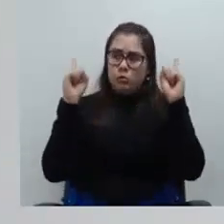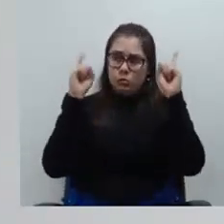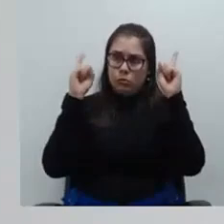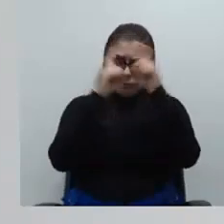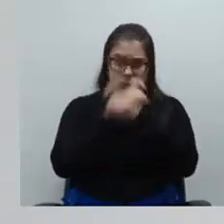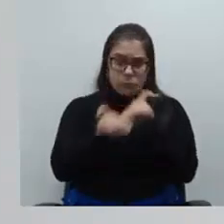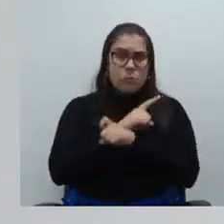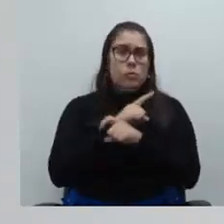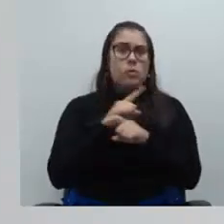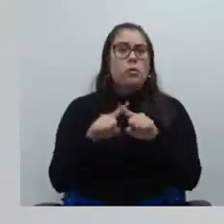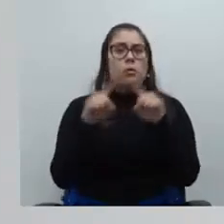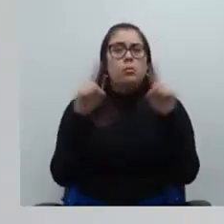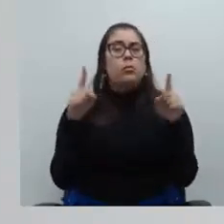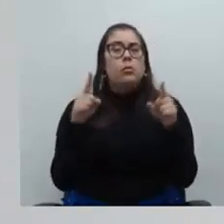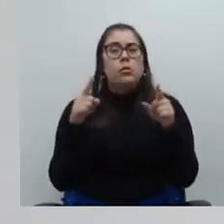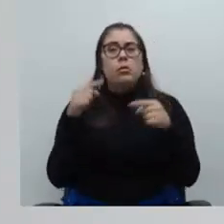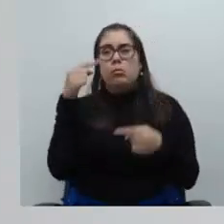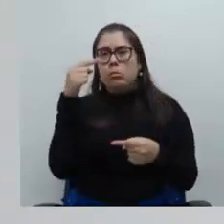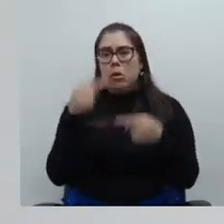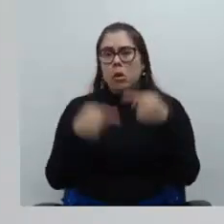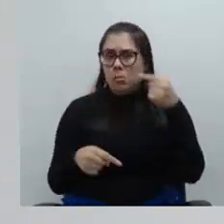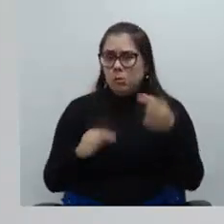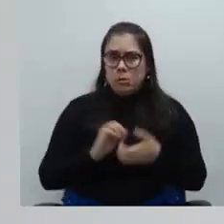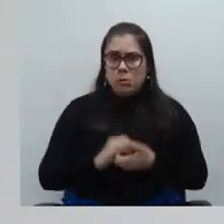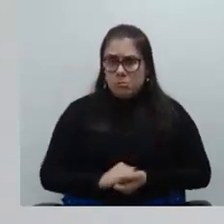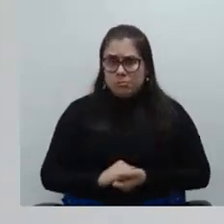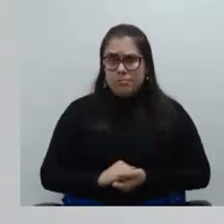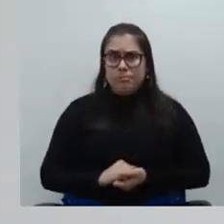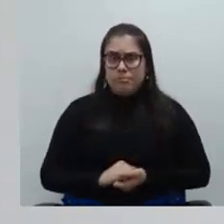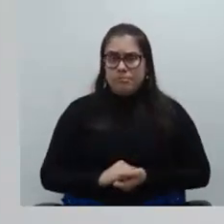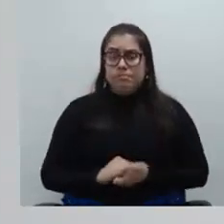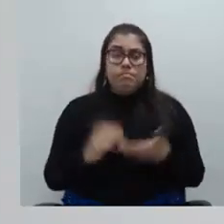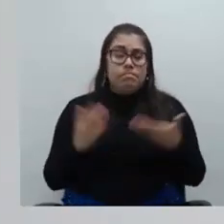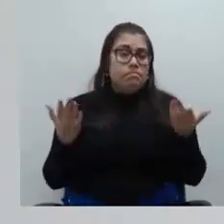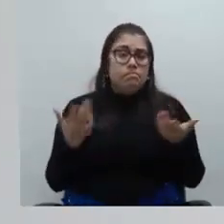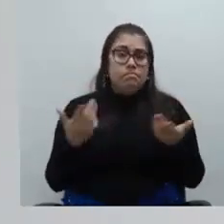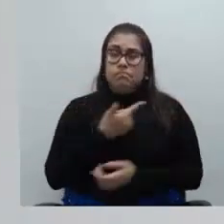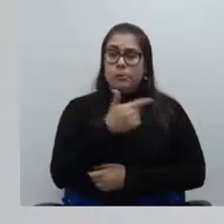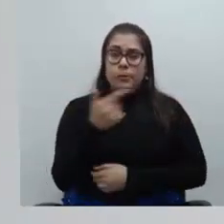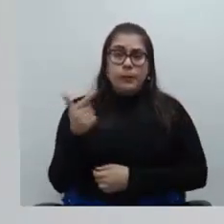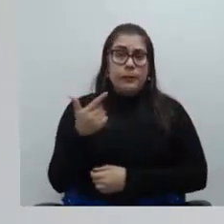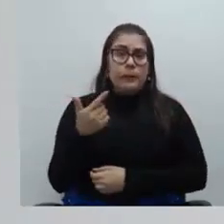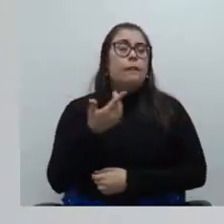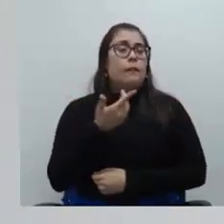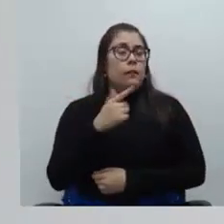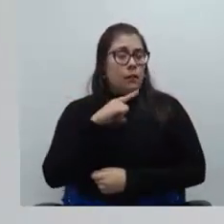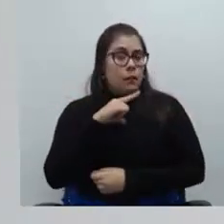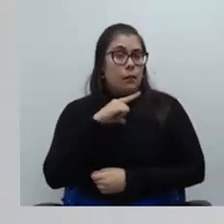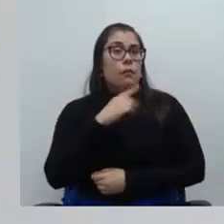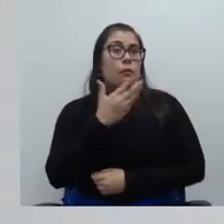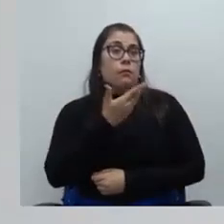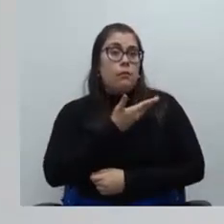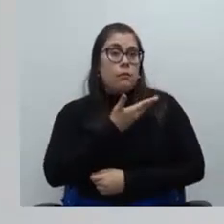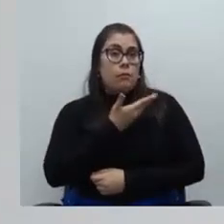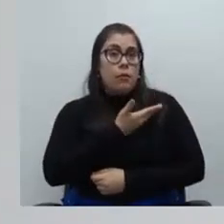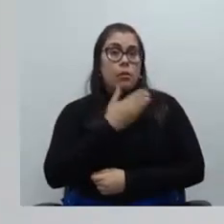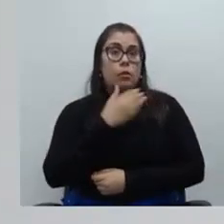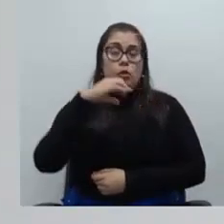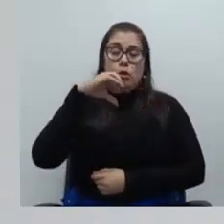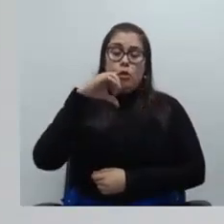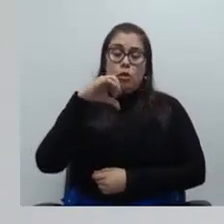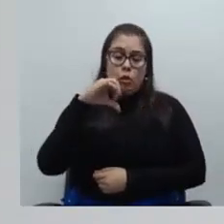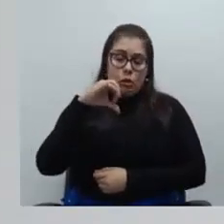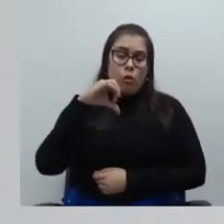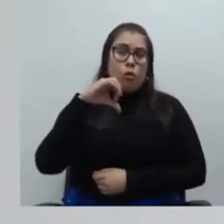então aonde está a proibição para eles se inscreverem nós temos vários colegas do nono concurso inscritos no decrim